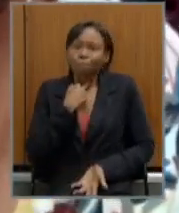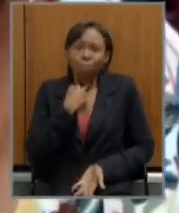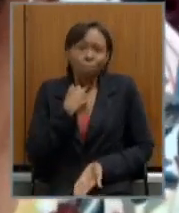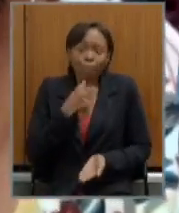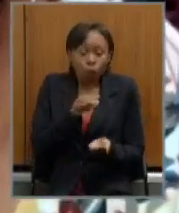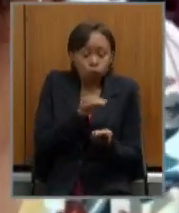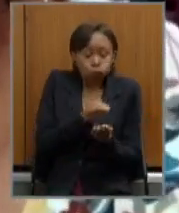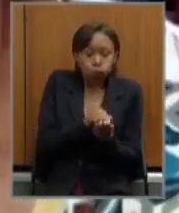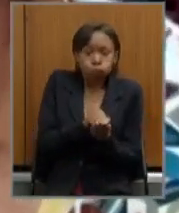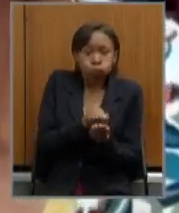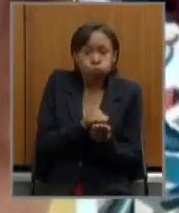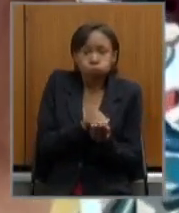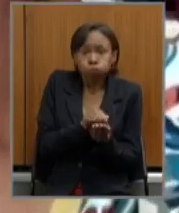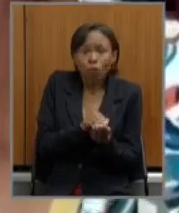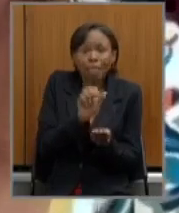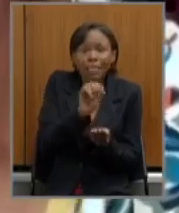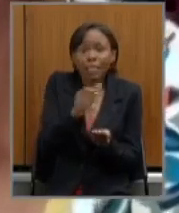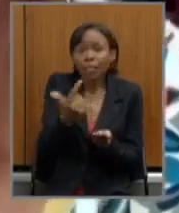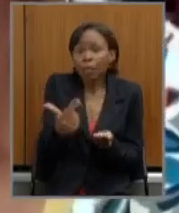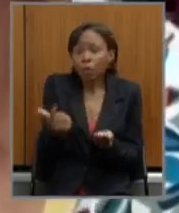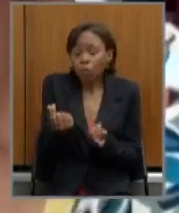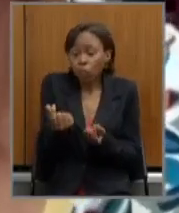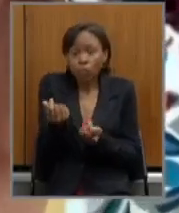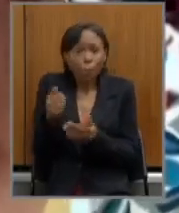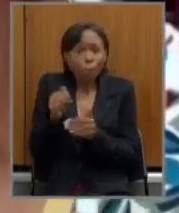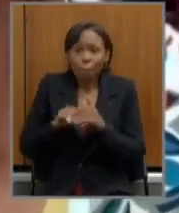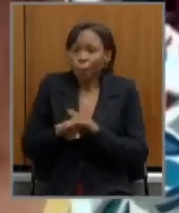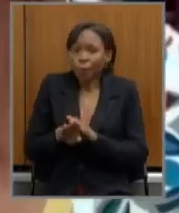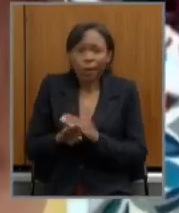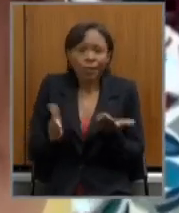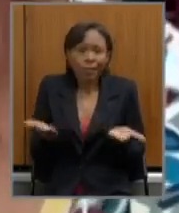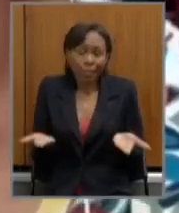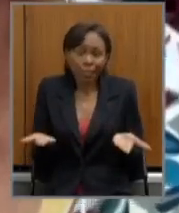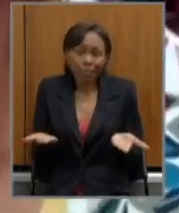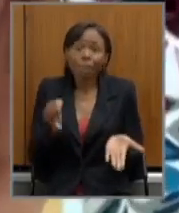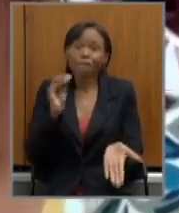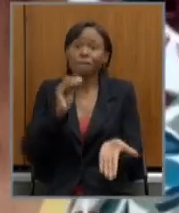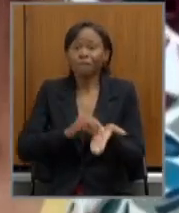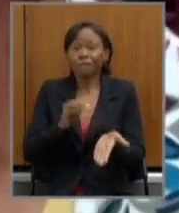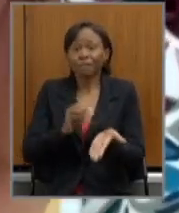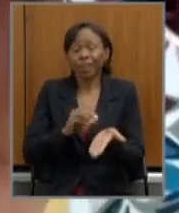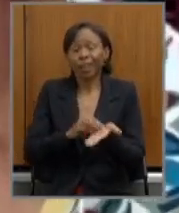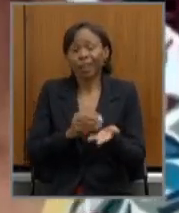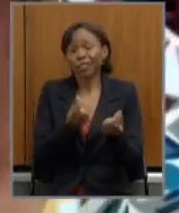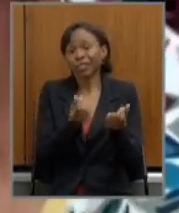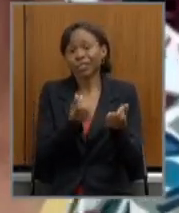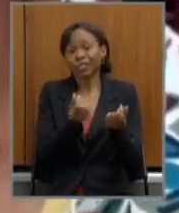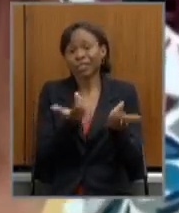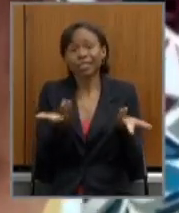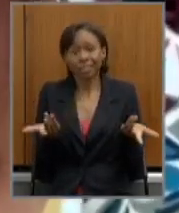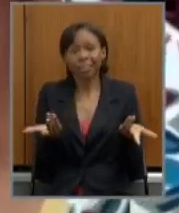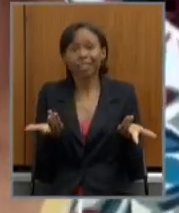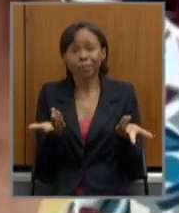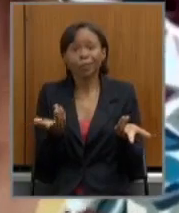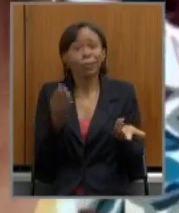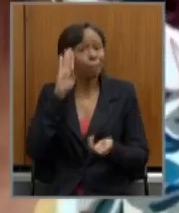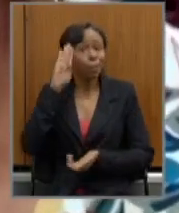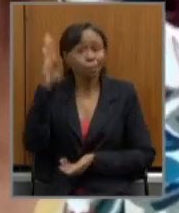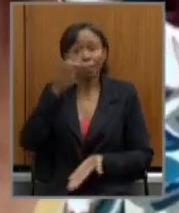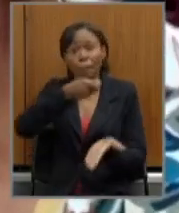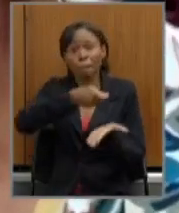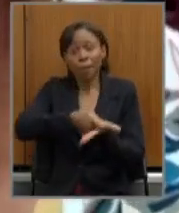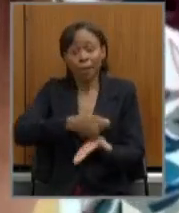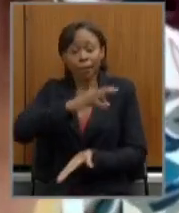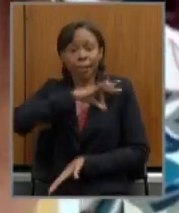se a gente não tem dinheiro para guardar muito antes pelo contrário falta dinheiro inclusive para honrar os salários em